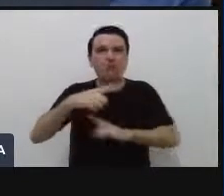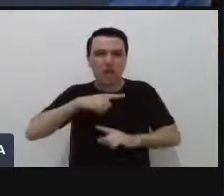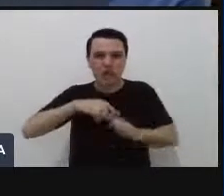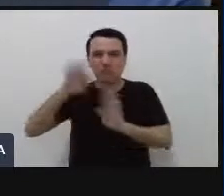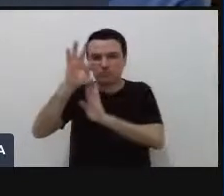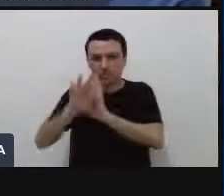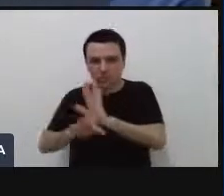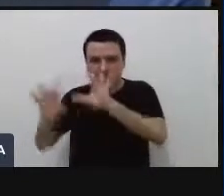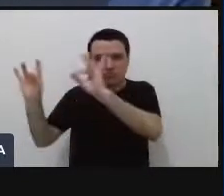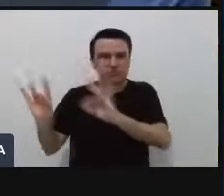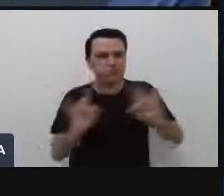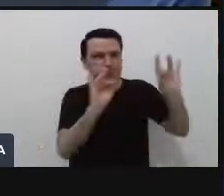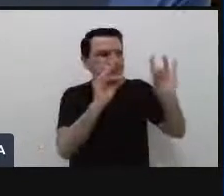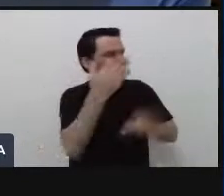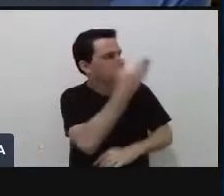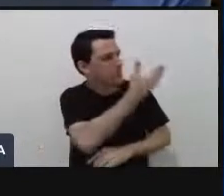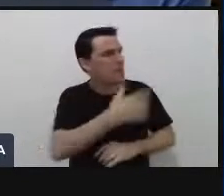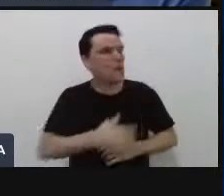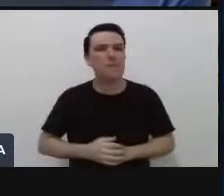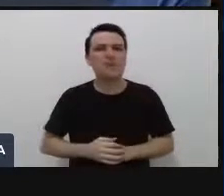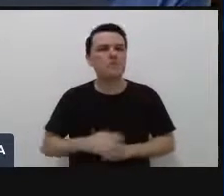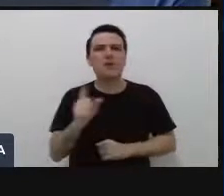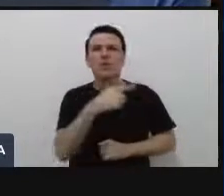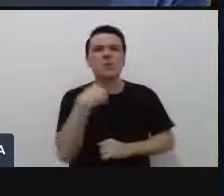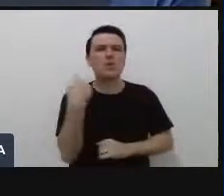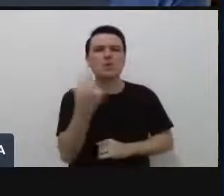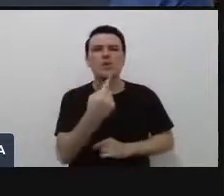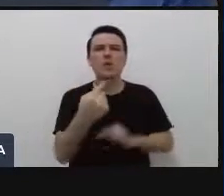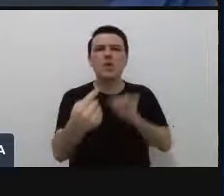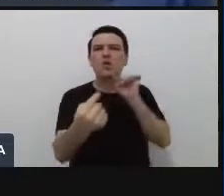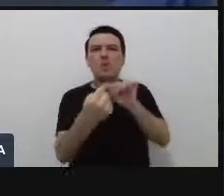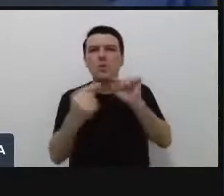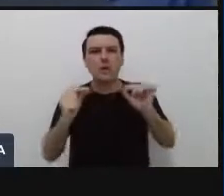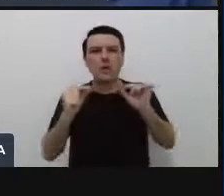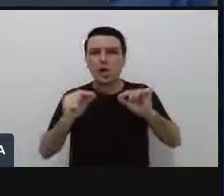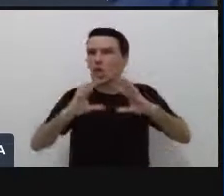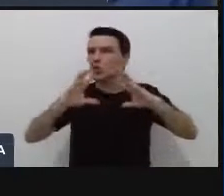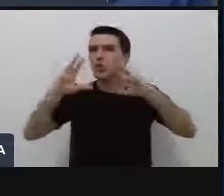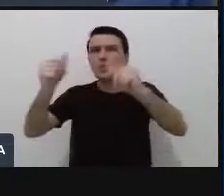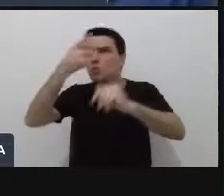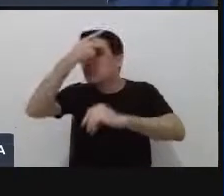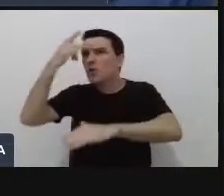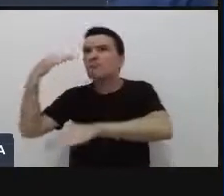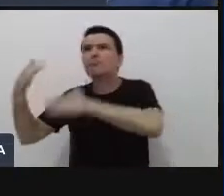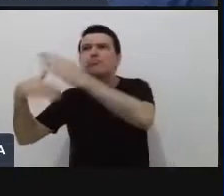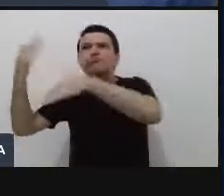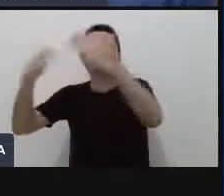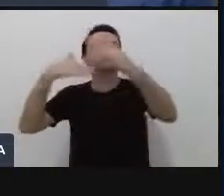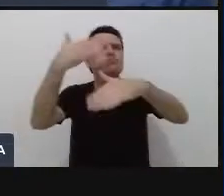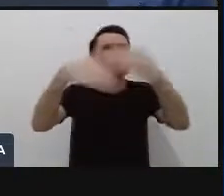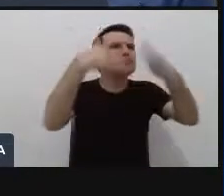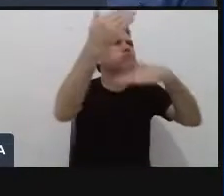diz ali, a meta é a gente aprender todo mundo, fazer todo mundo crescer ao meu redor, inclusive eu.